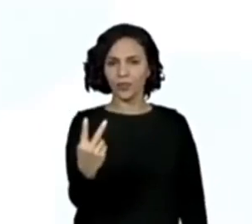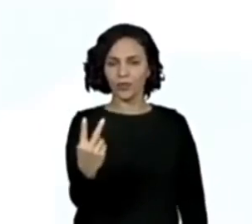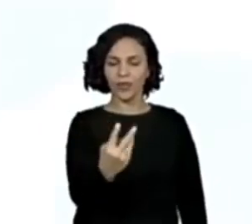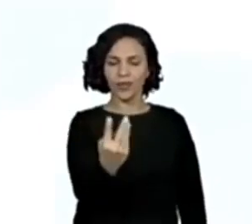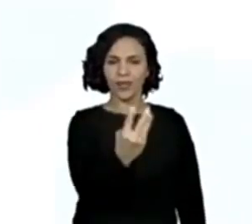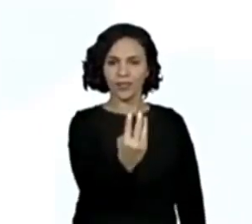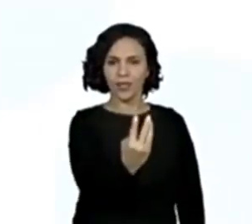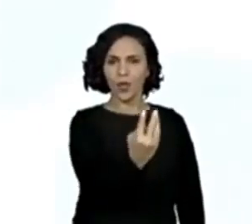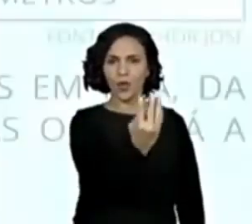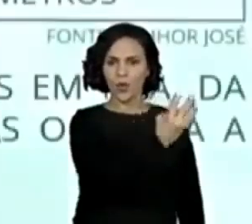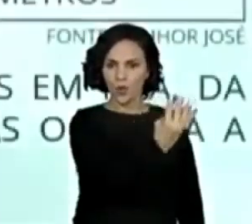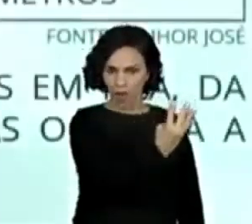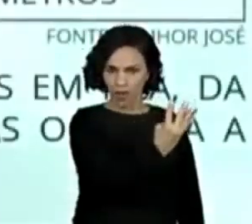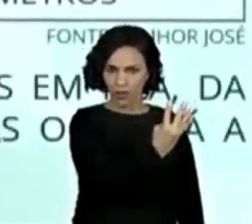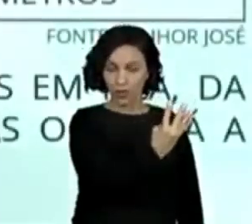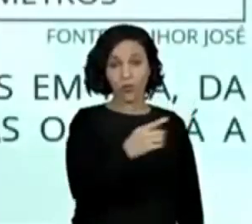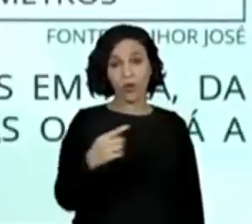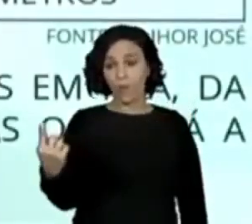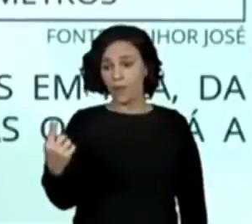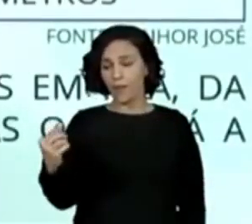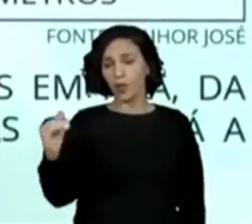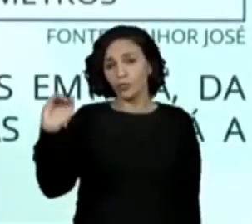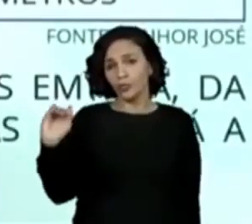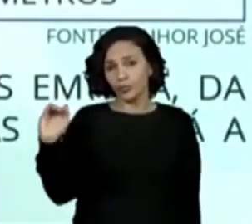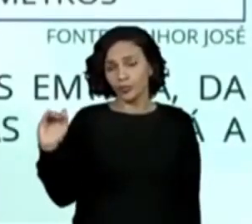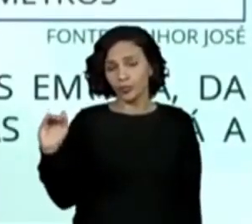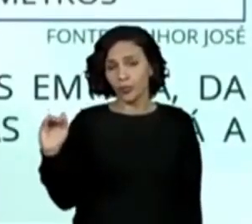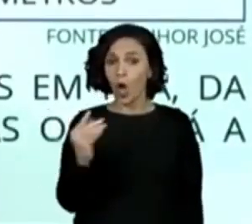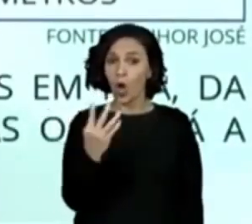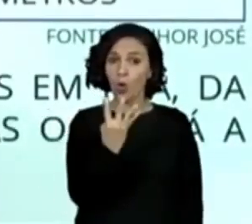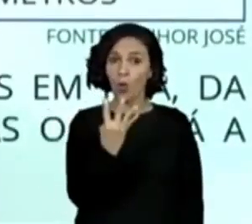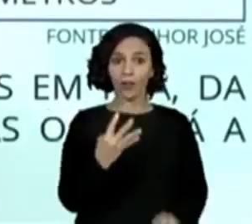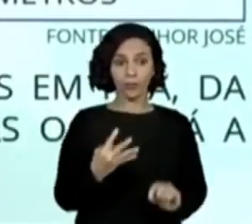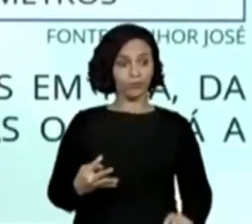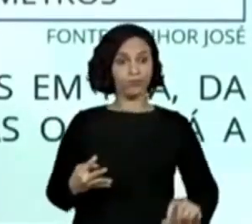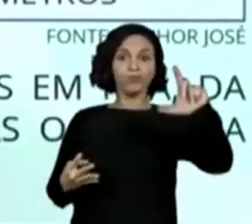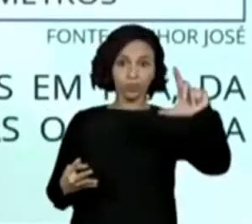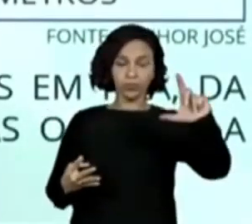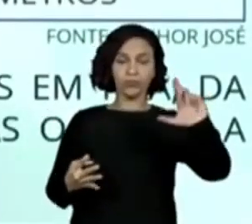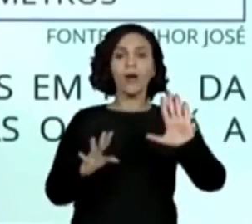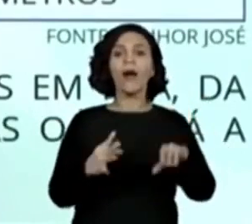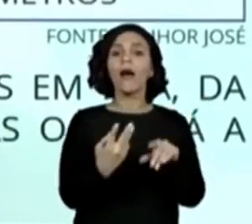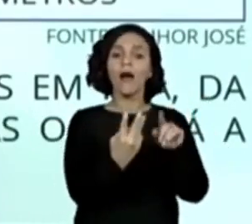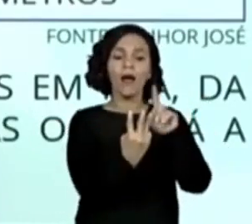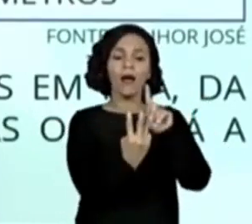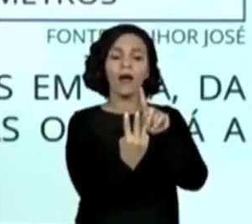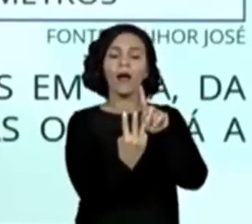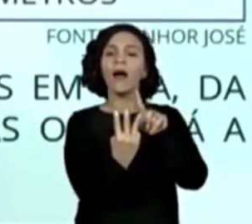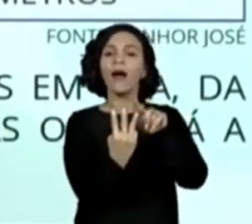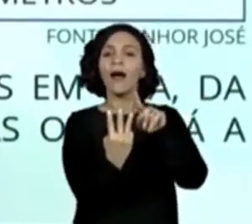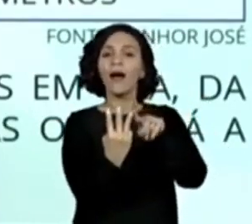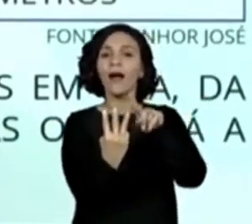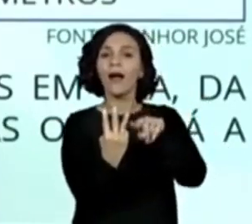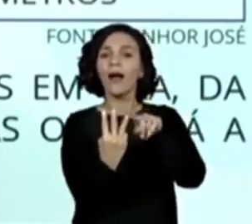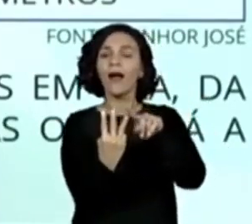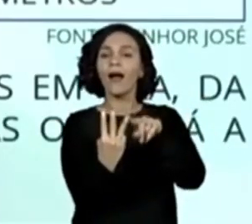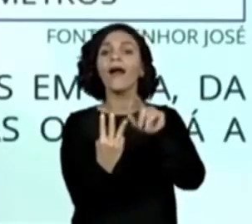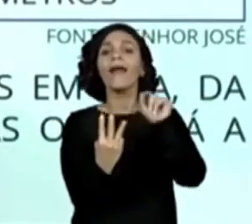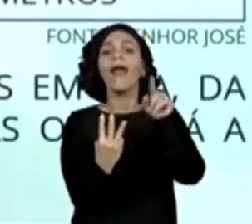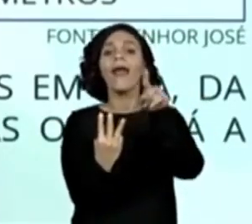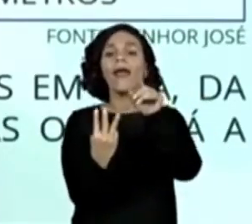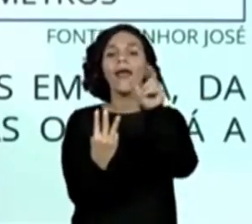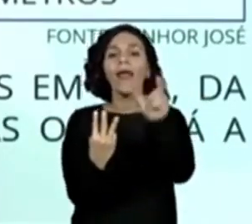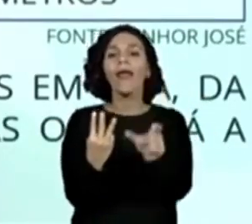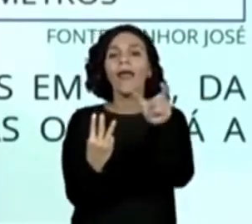Então, lembra lá que das quatro crianças que a gente tem aqui, Eliane, Emerson, Grace e Maria Cecília, todas elas têm